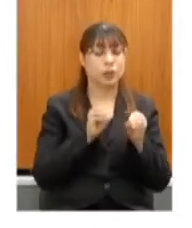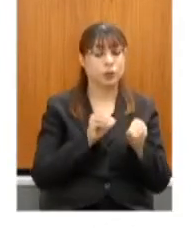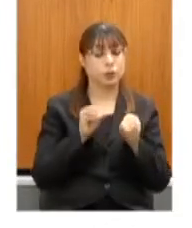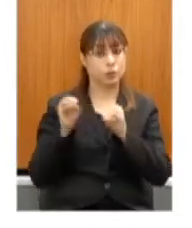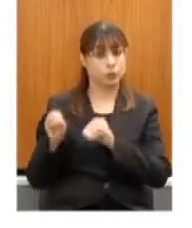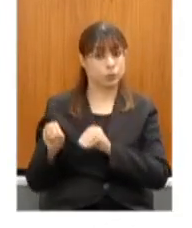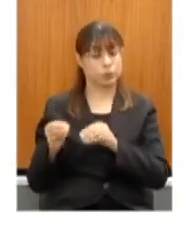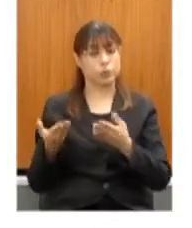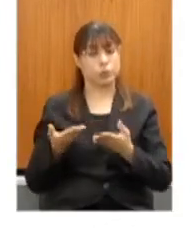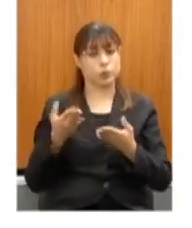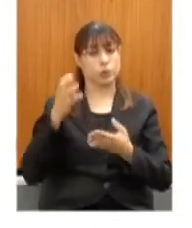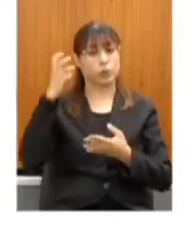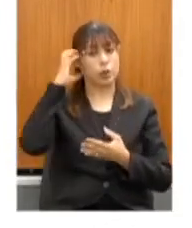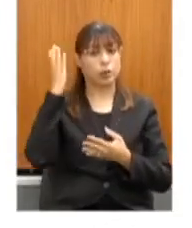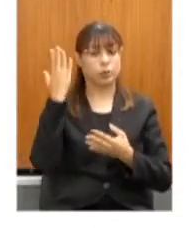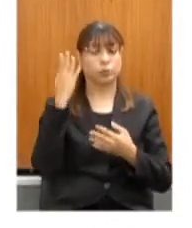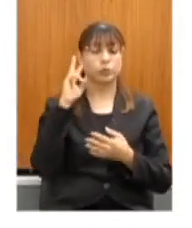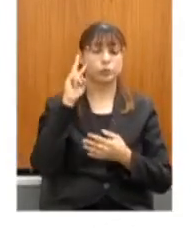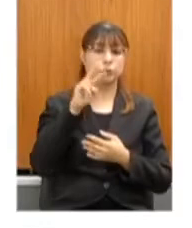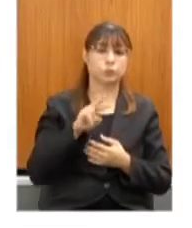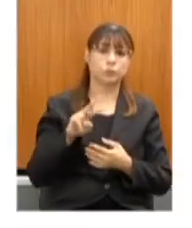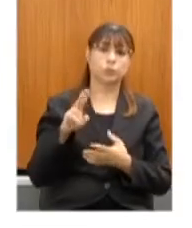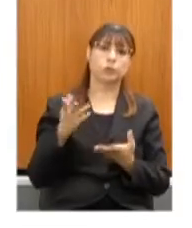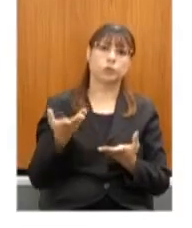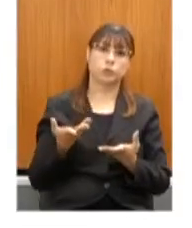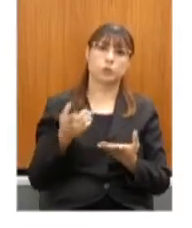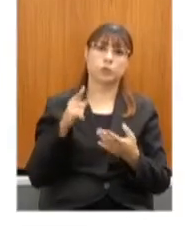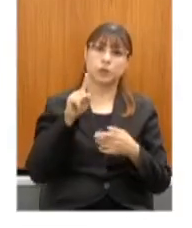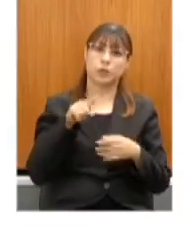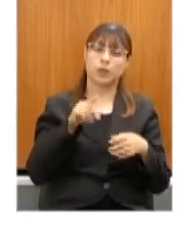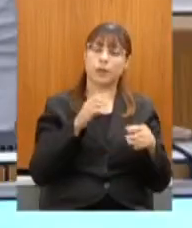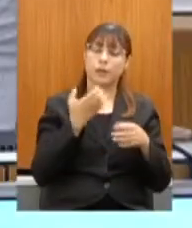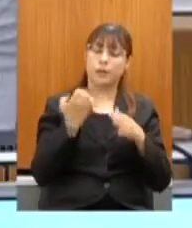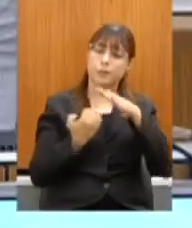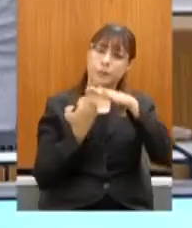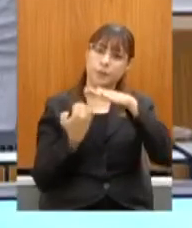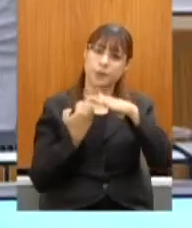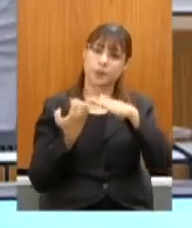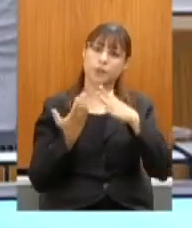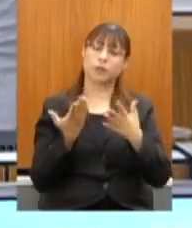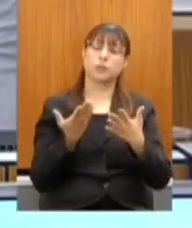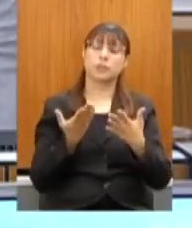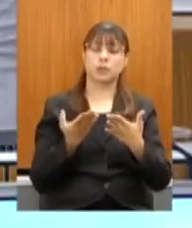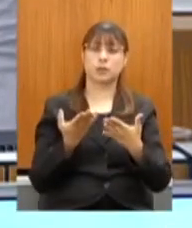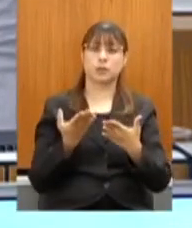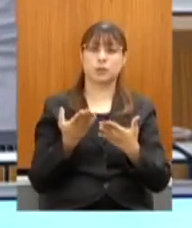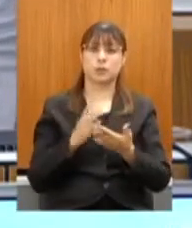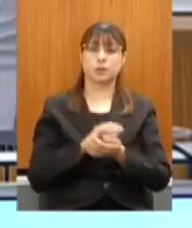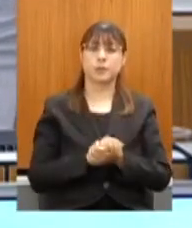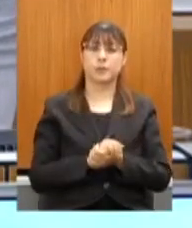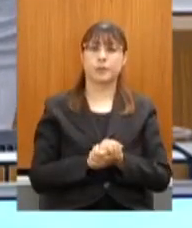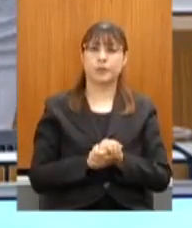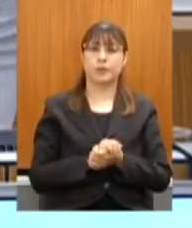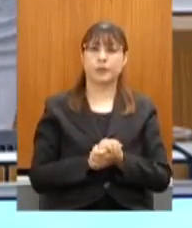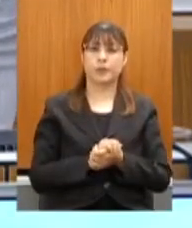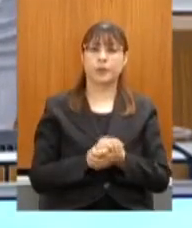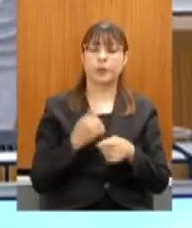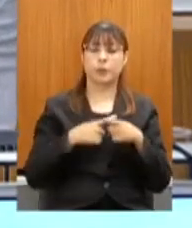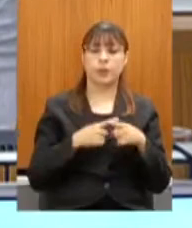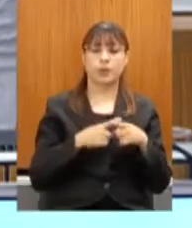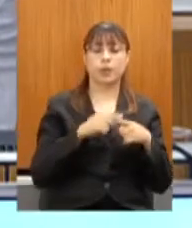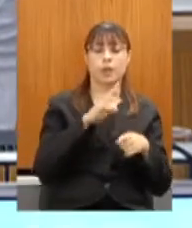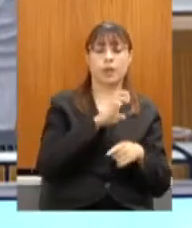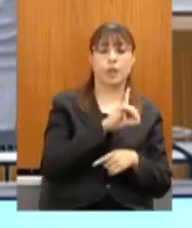o audiovisual para a empresa mineira de comunicação. Por que isso? Porque a Rede Minas e Rádio Inconfidência